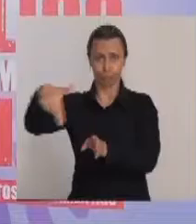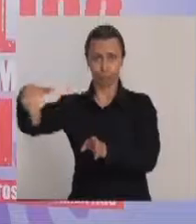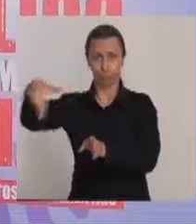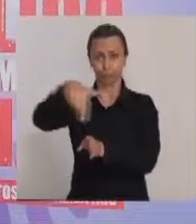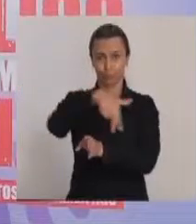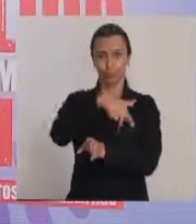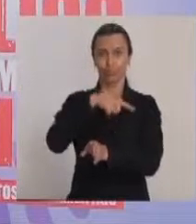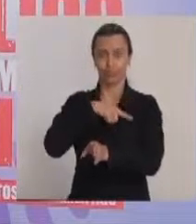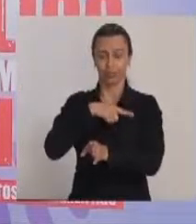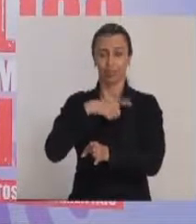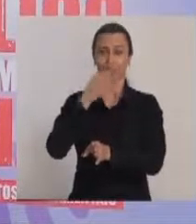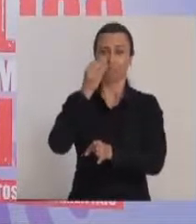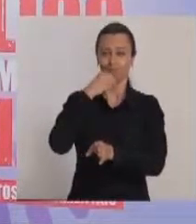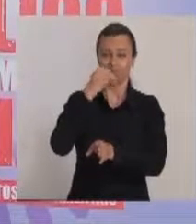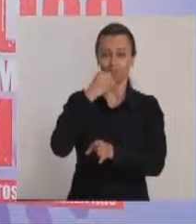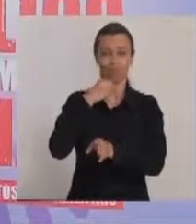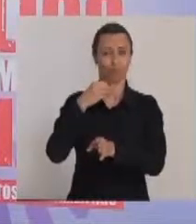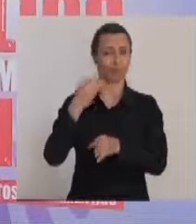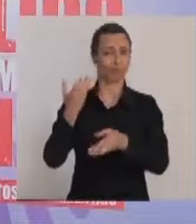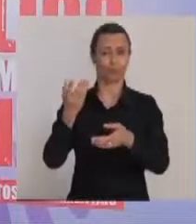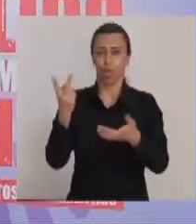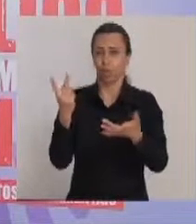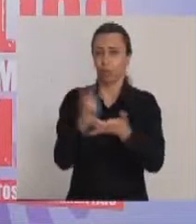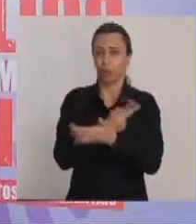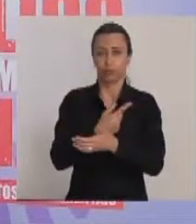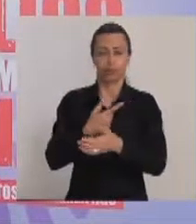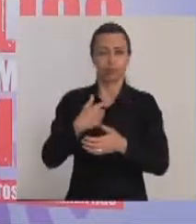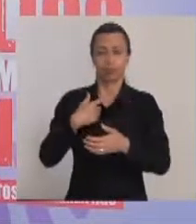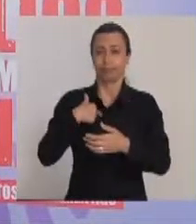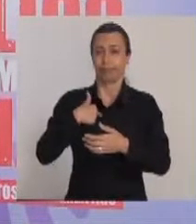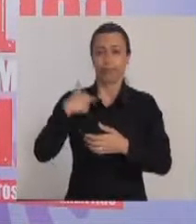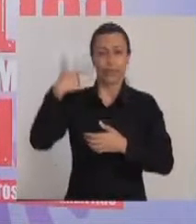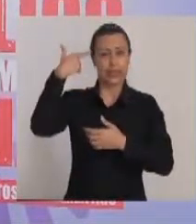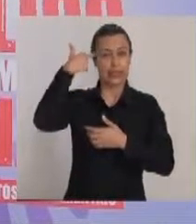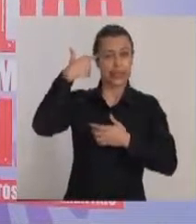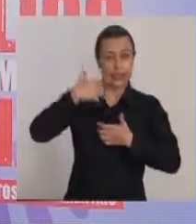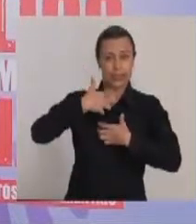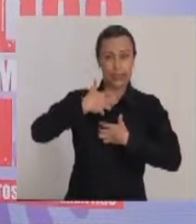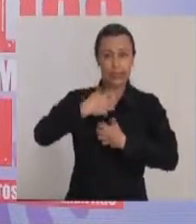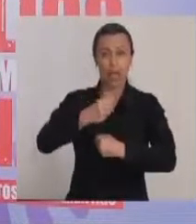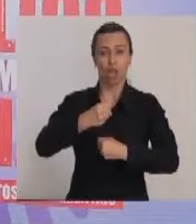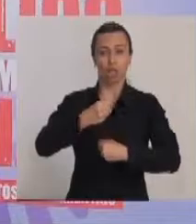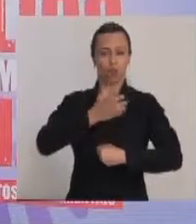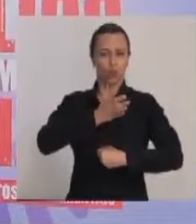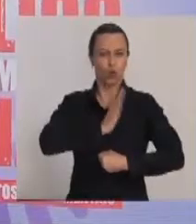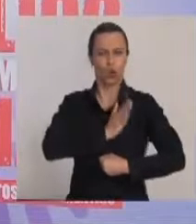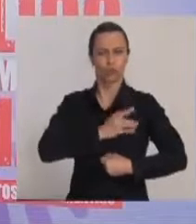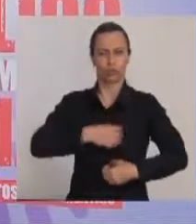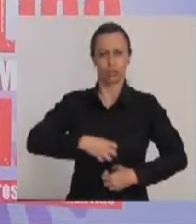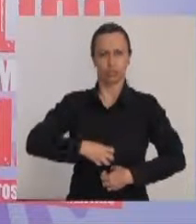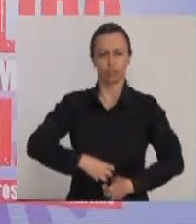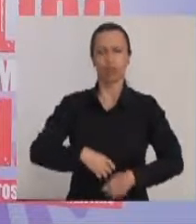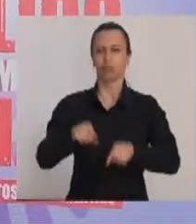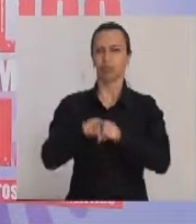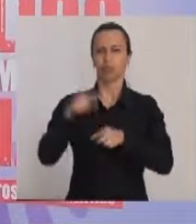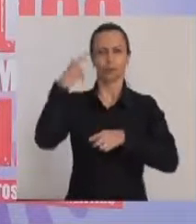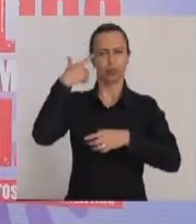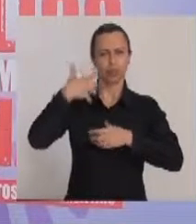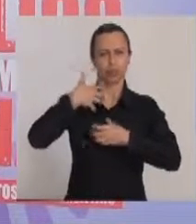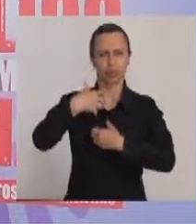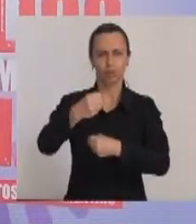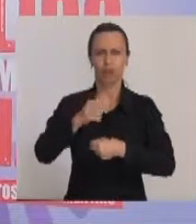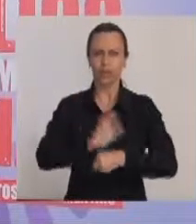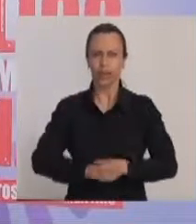as pessoas passam e estão vulneráveis vulneráveis a todo tipo de tráfico, tráfico de órgãos, tráfico